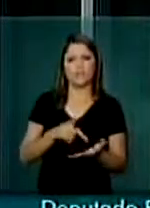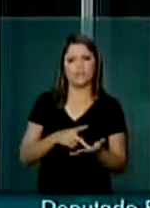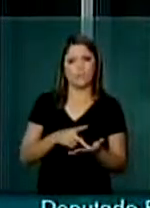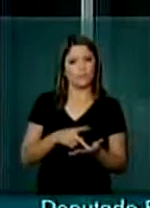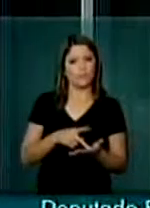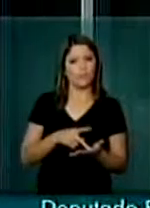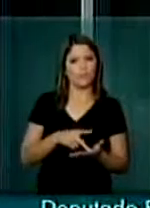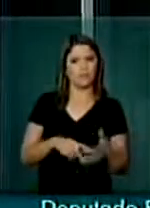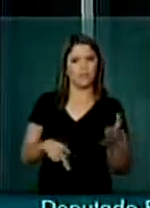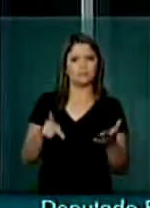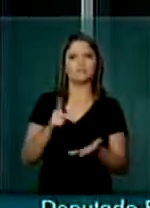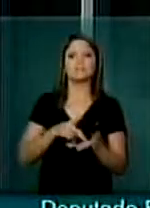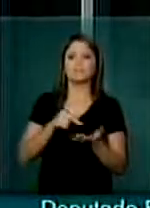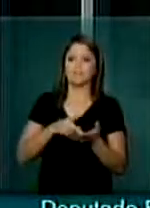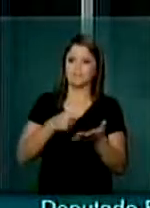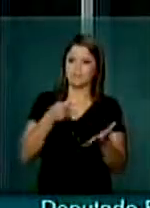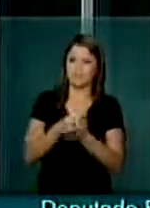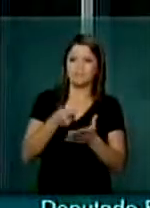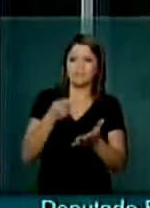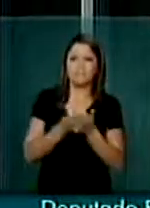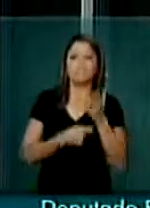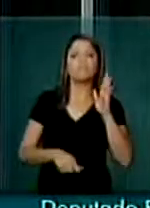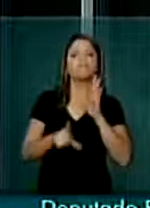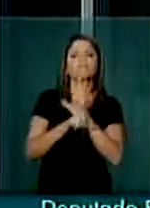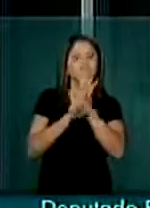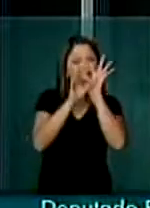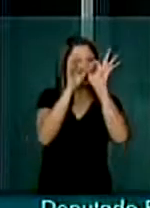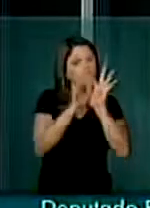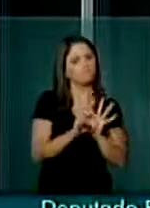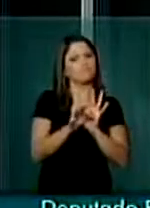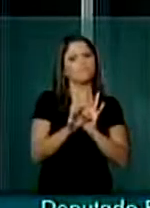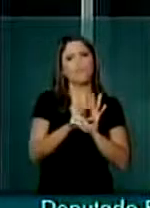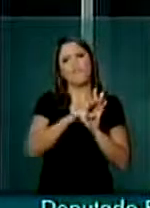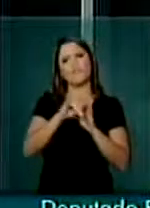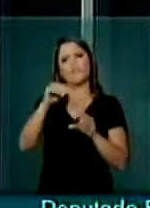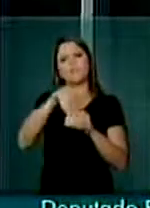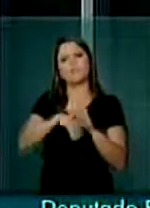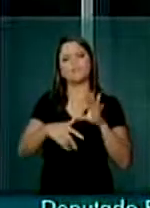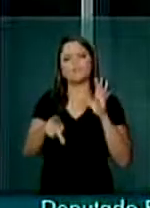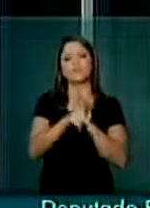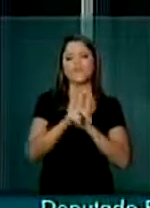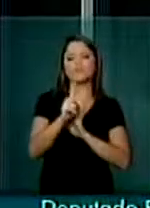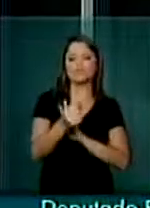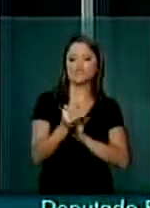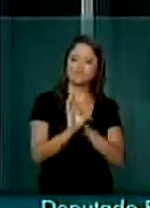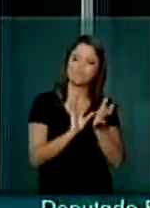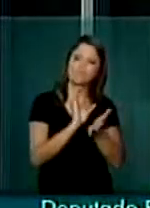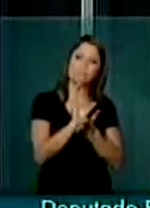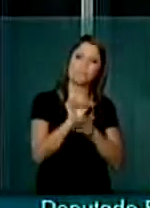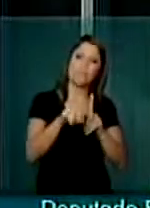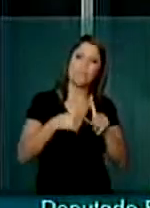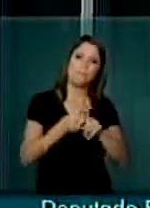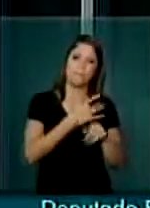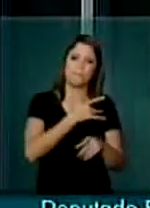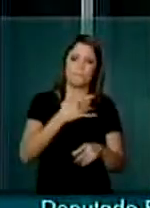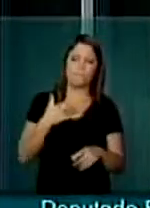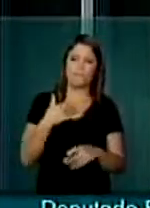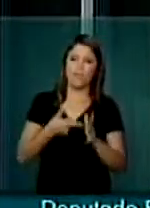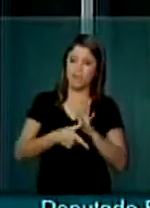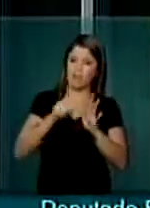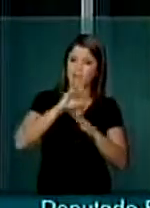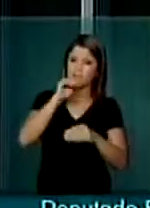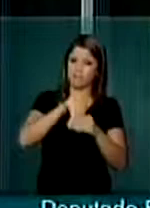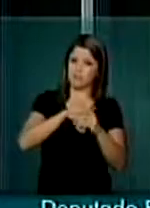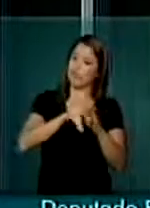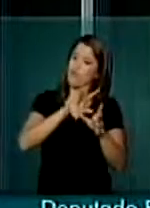seguir à frente com a pressão legítima de votarmos mais recursos para a saúde, antes das eleições, para que esse projeto